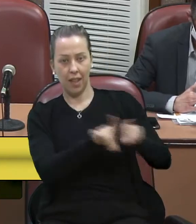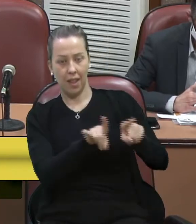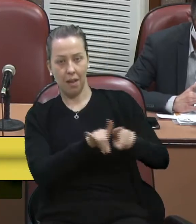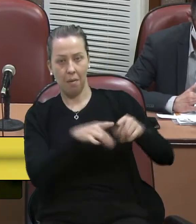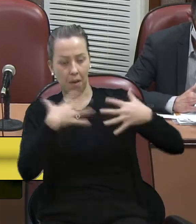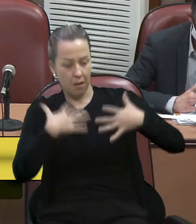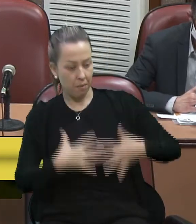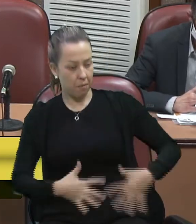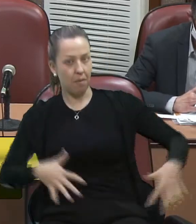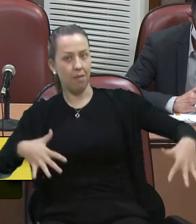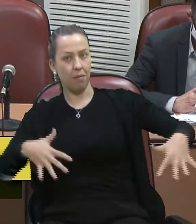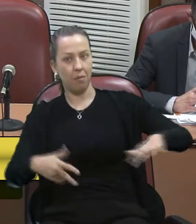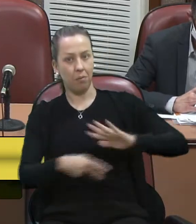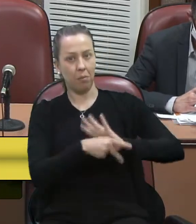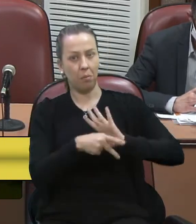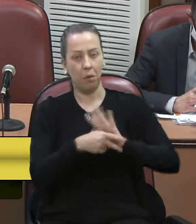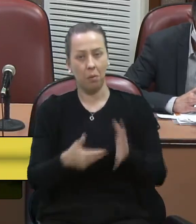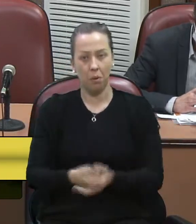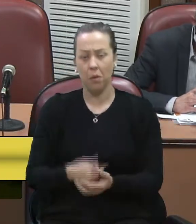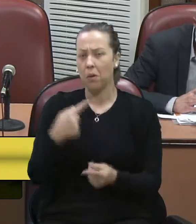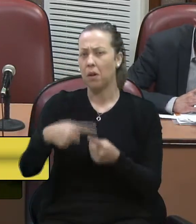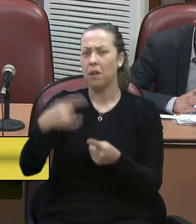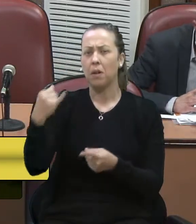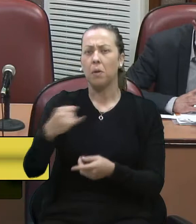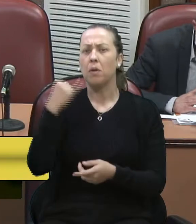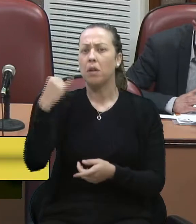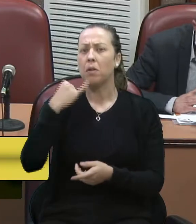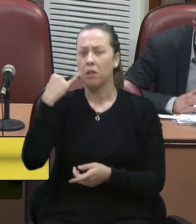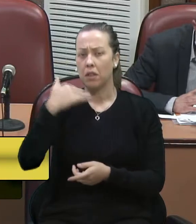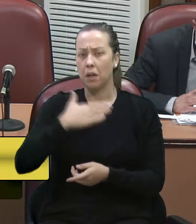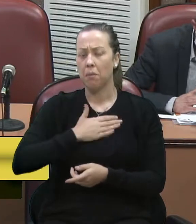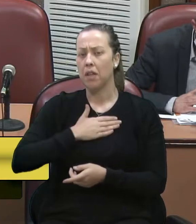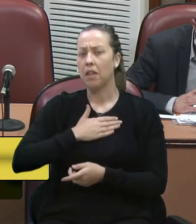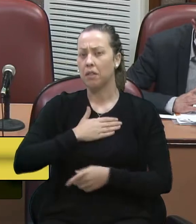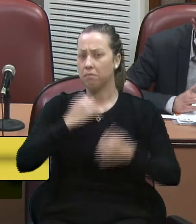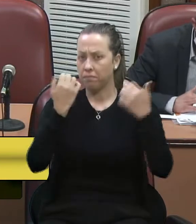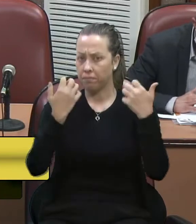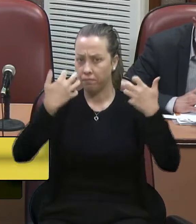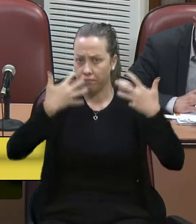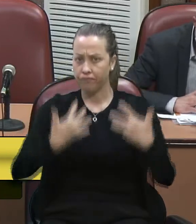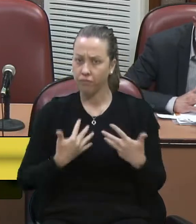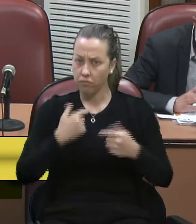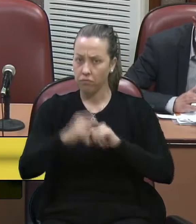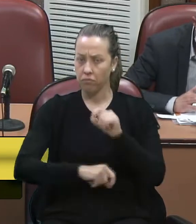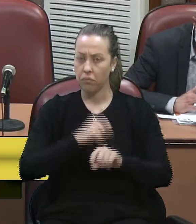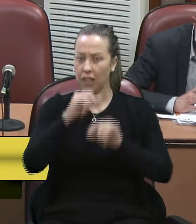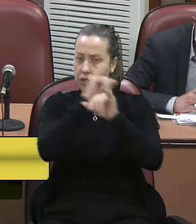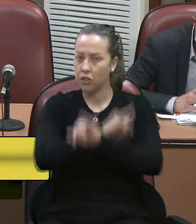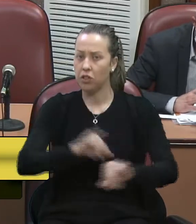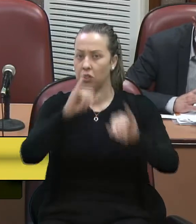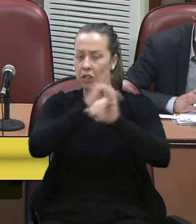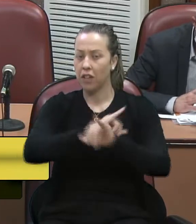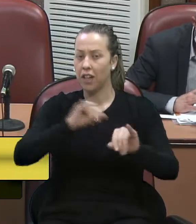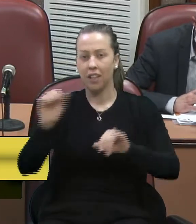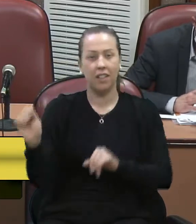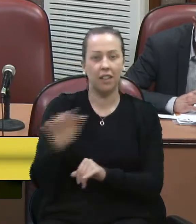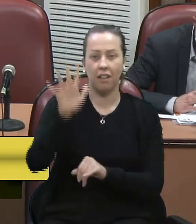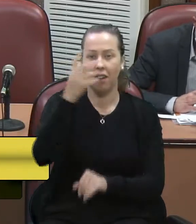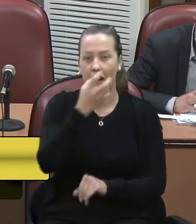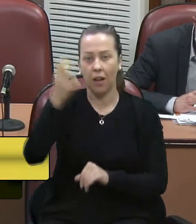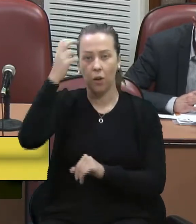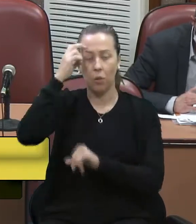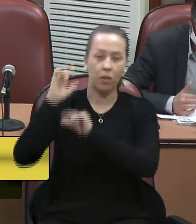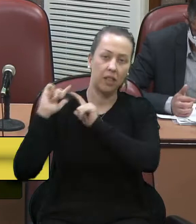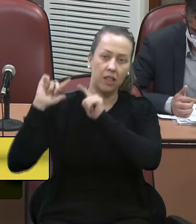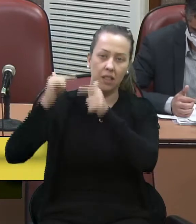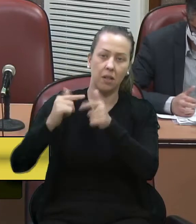trajes de prenda, porque o importante na minha fala é justamente divulgar e prestigiar a cultura e a tradição